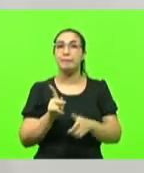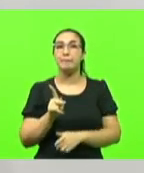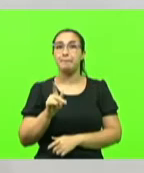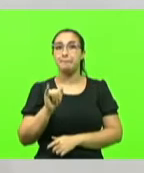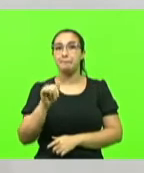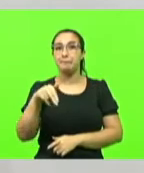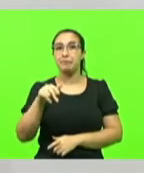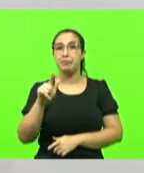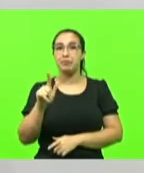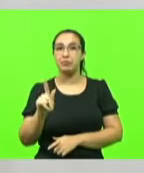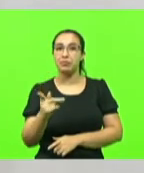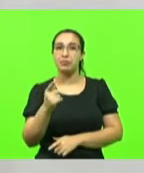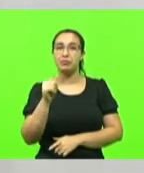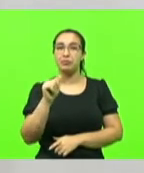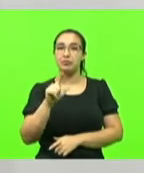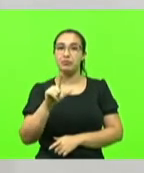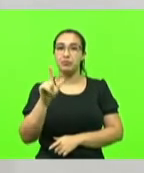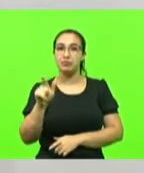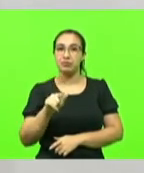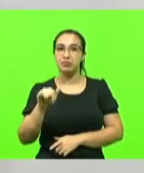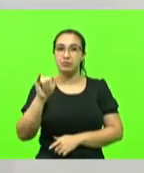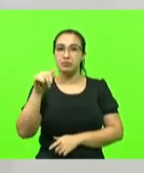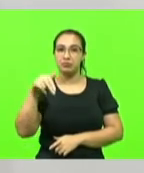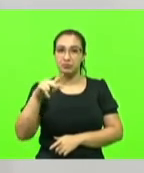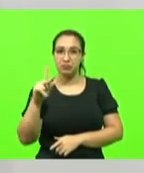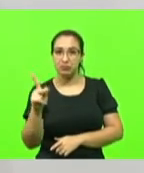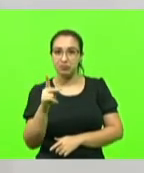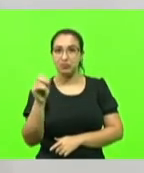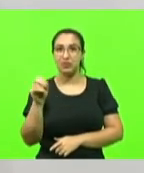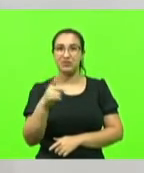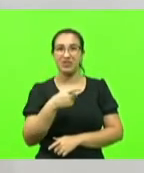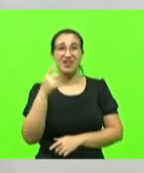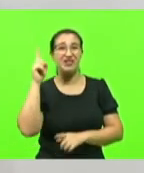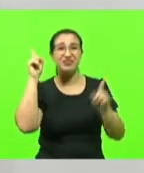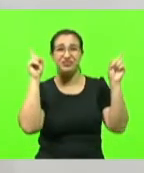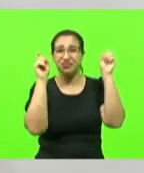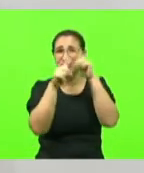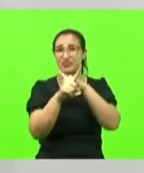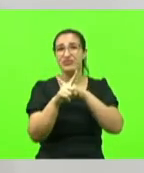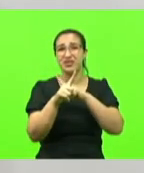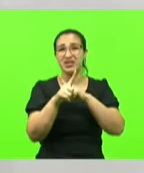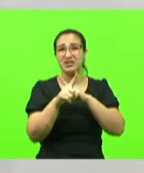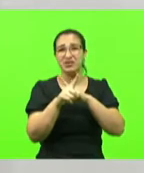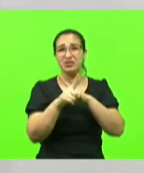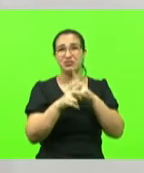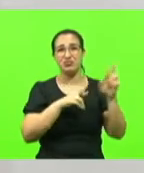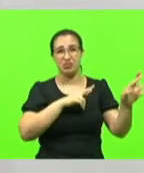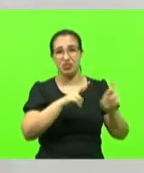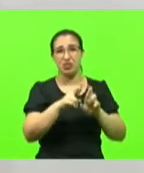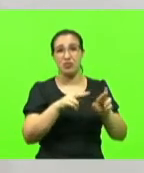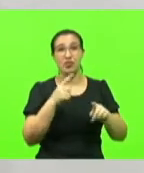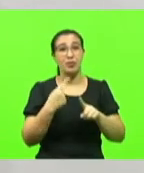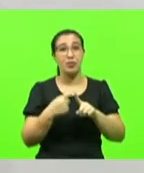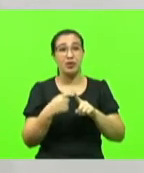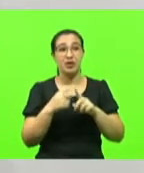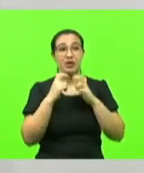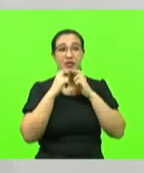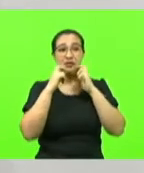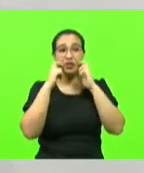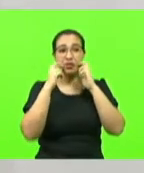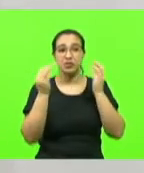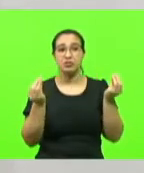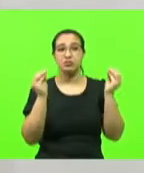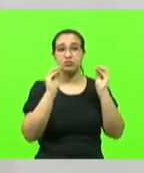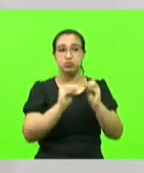trecho tão ruim do perímetro urbano de Pinhalzinho que é difícil de você passar que vergonhosamente instalaram uma